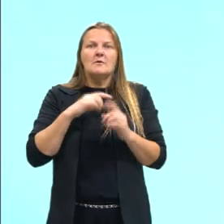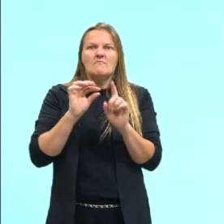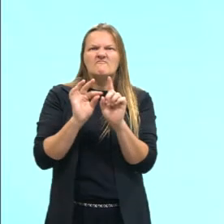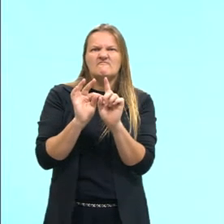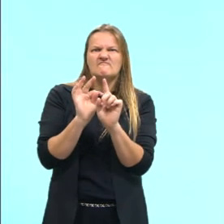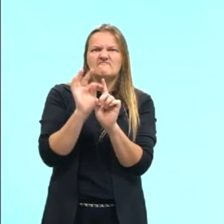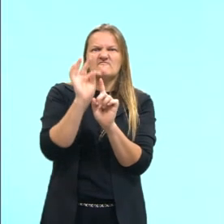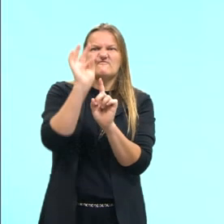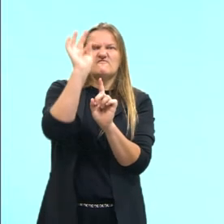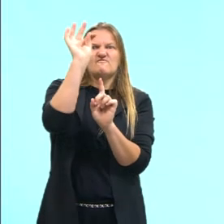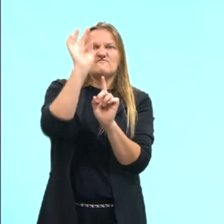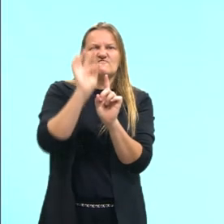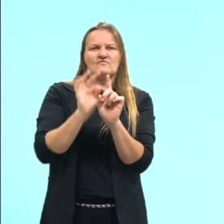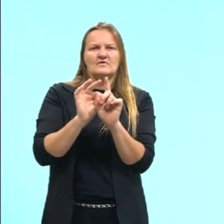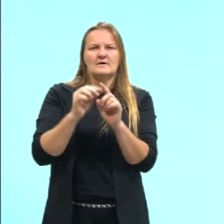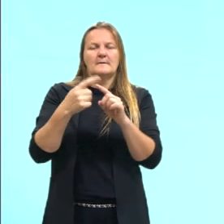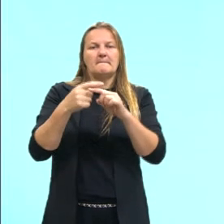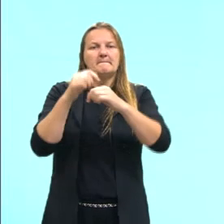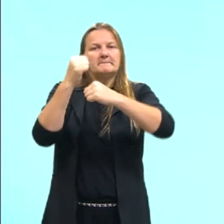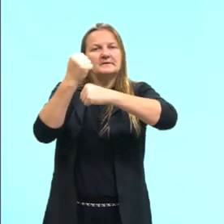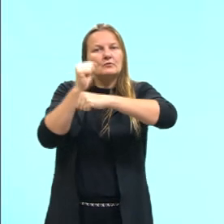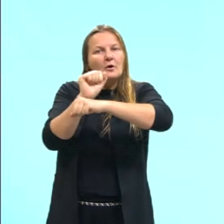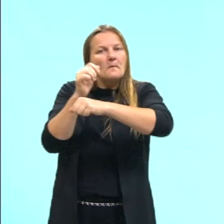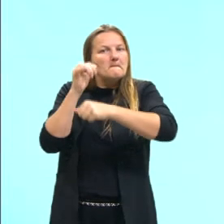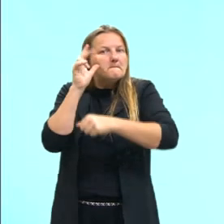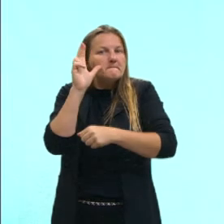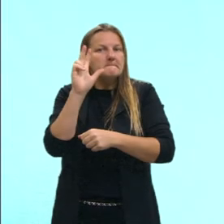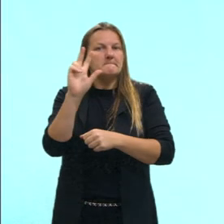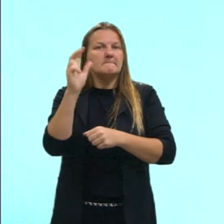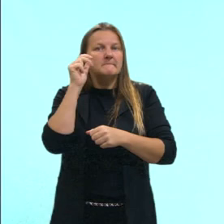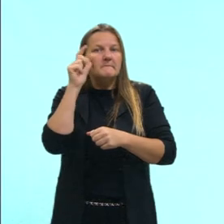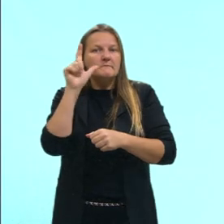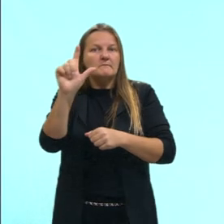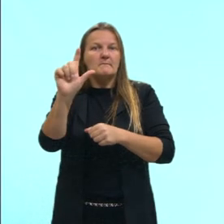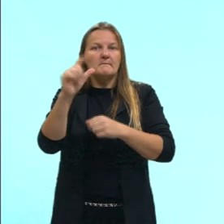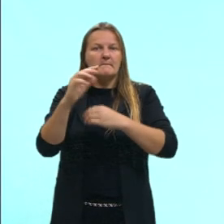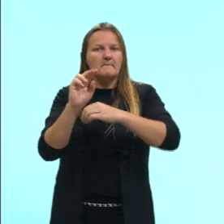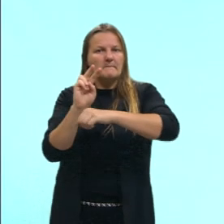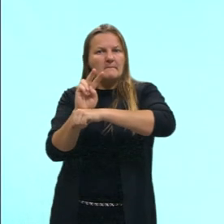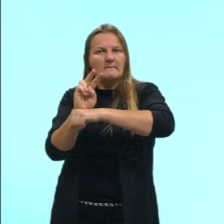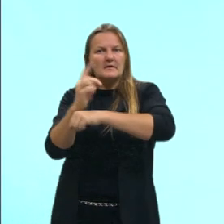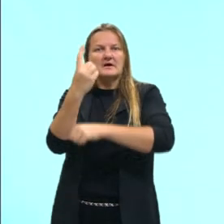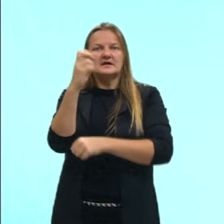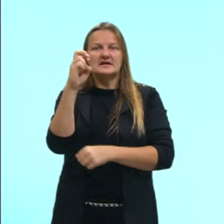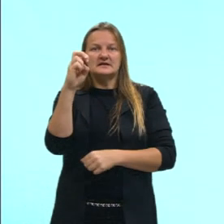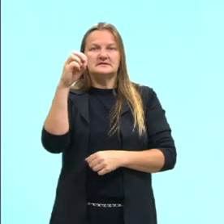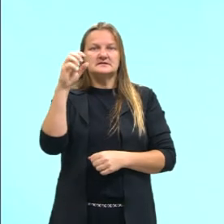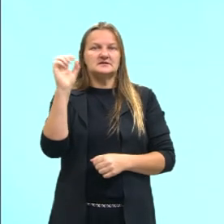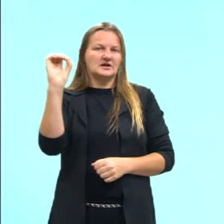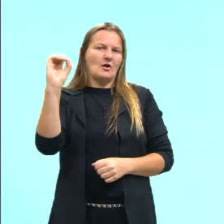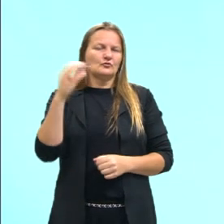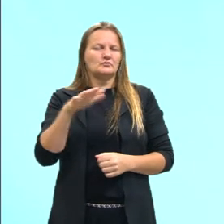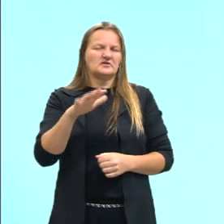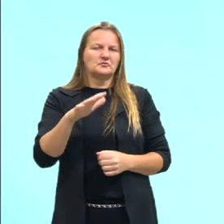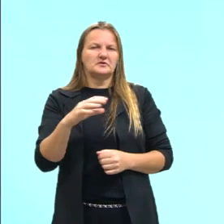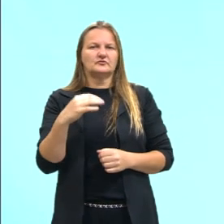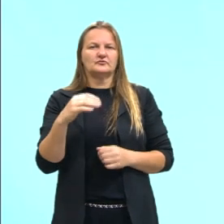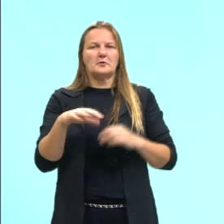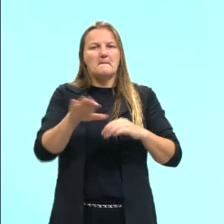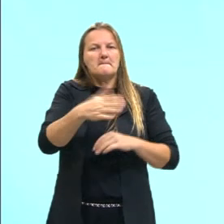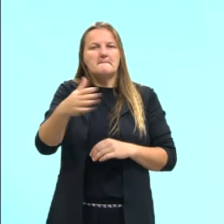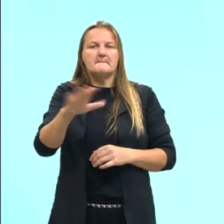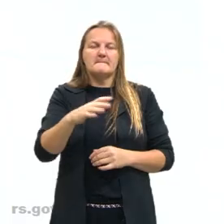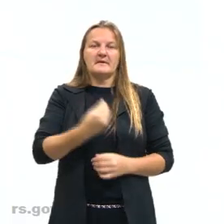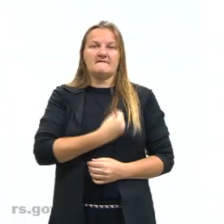muito grande, com a atmosfera, a média de temperatura é 15 graus, então a gente consegue ter aí uma quantidade de vida.